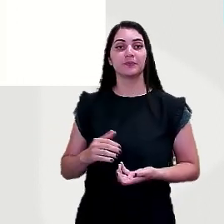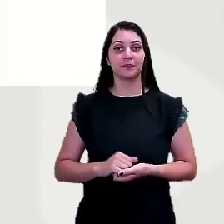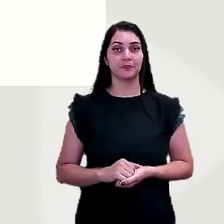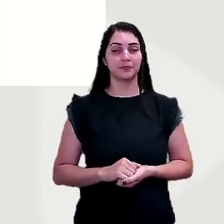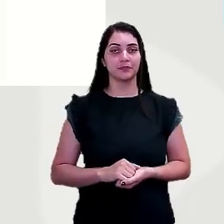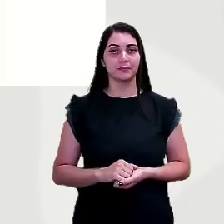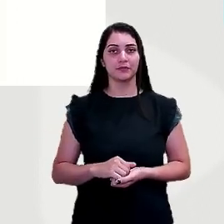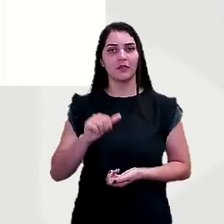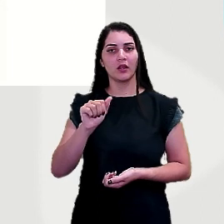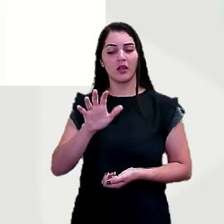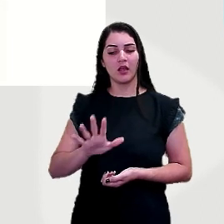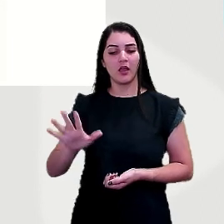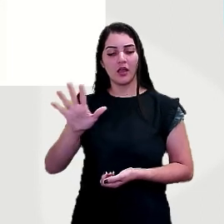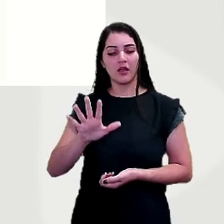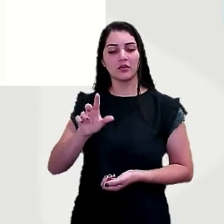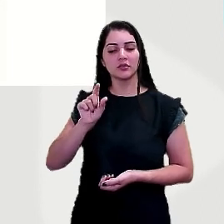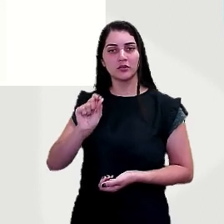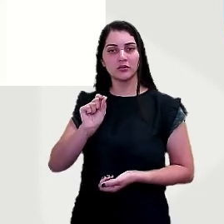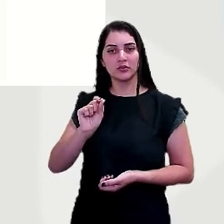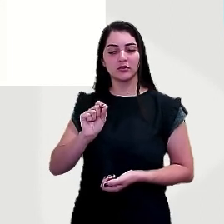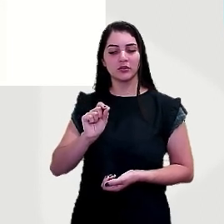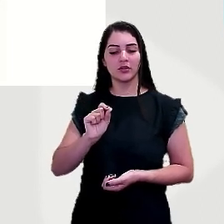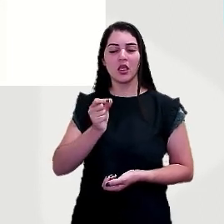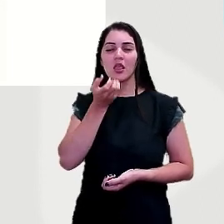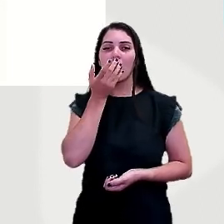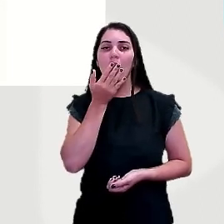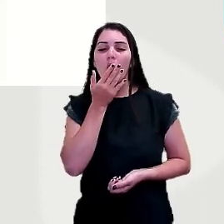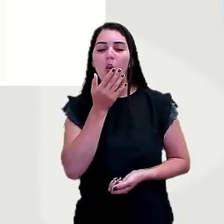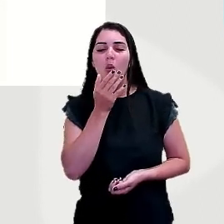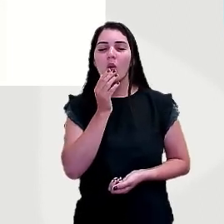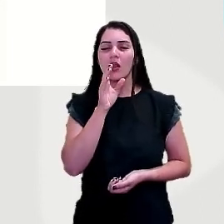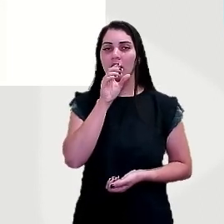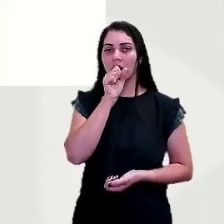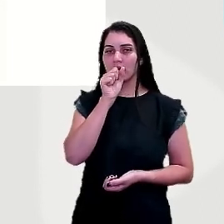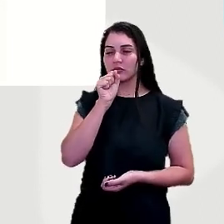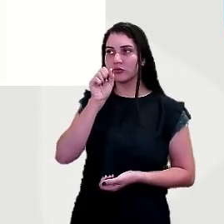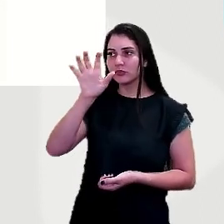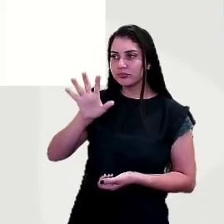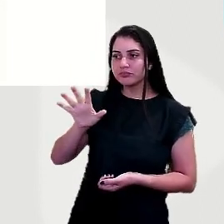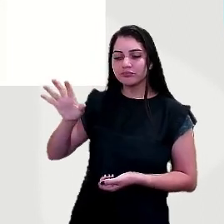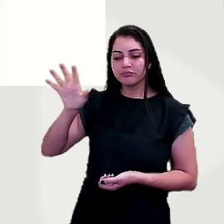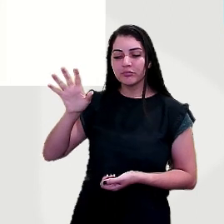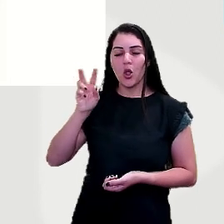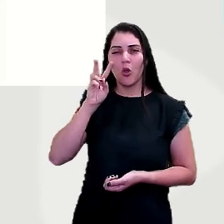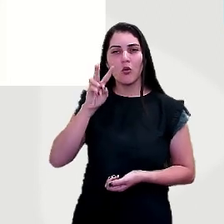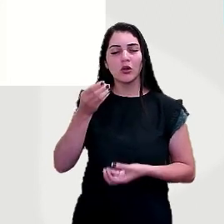é esse aqui que está em laranjinha, está vendo? Então olha como ele é grande. Então ele tem